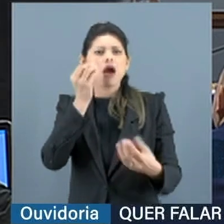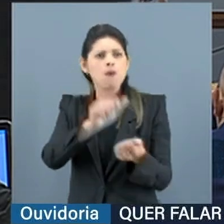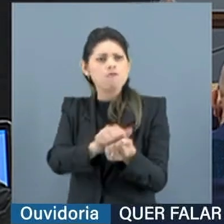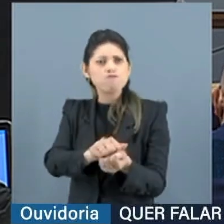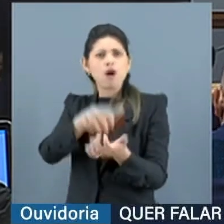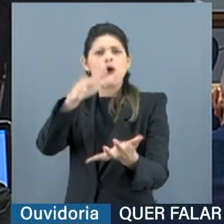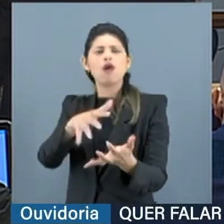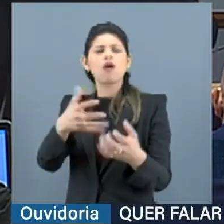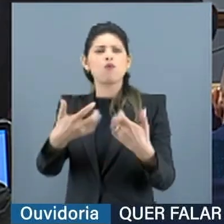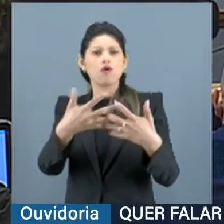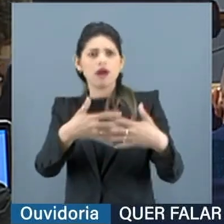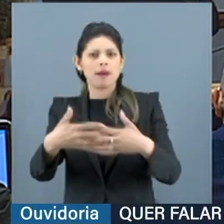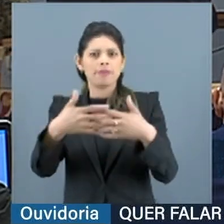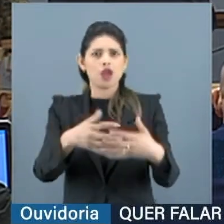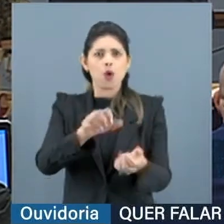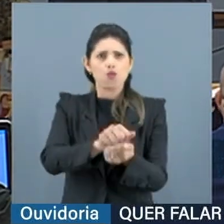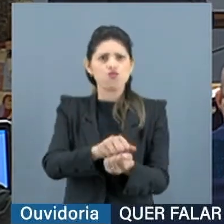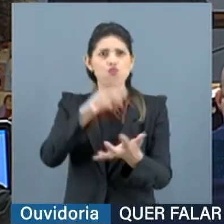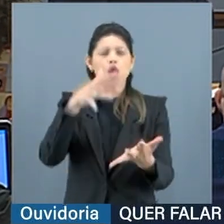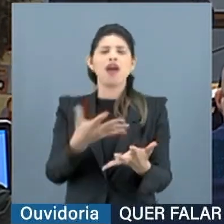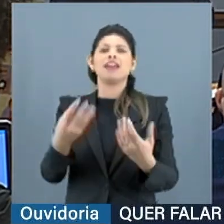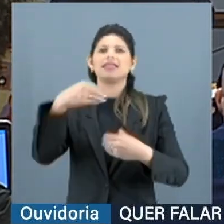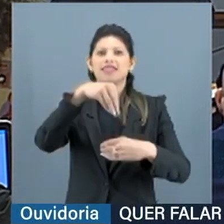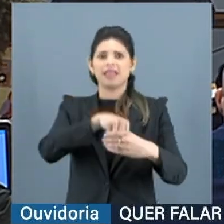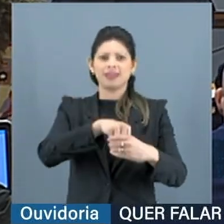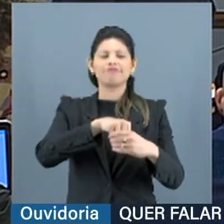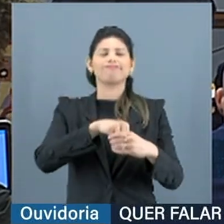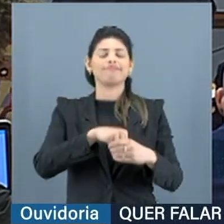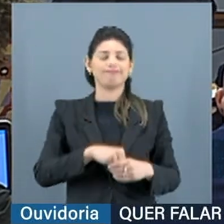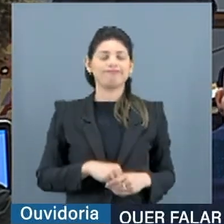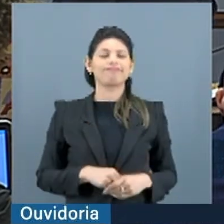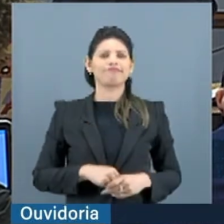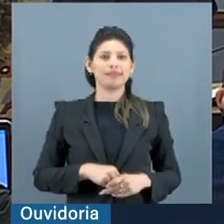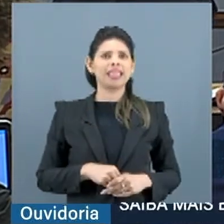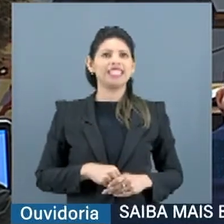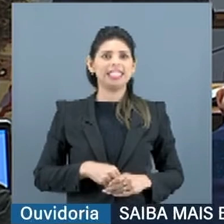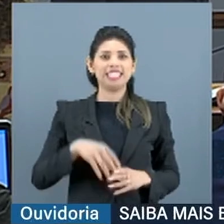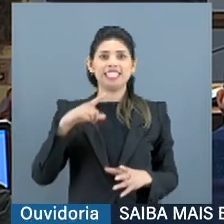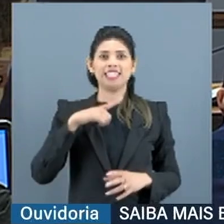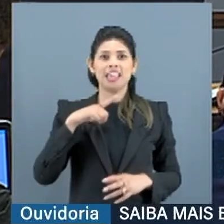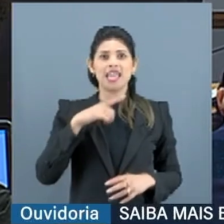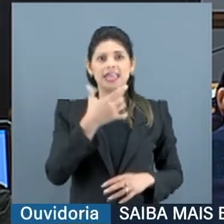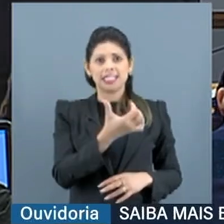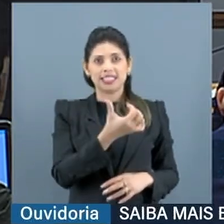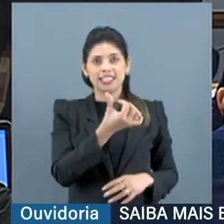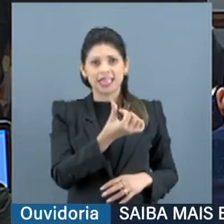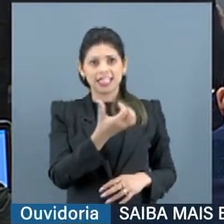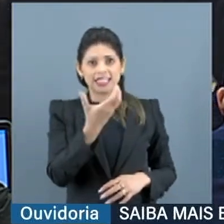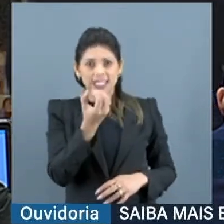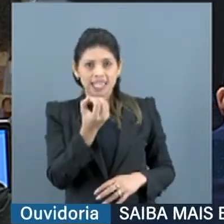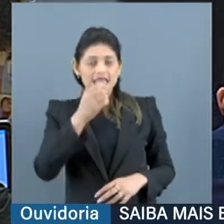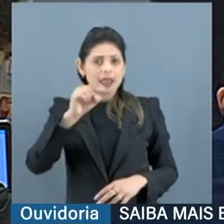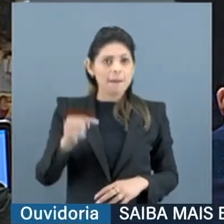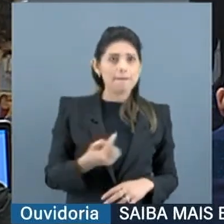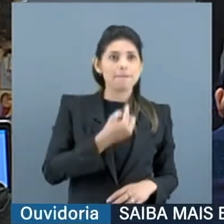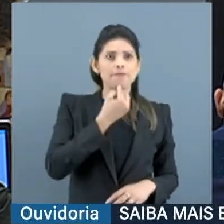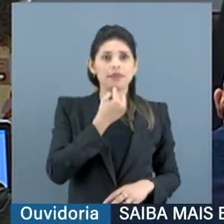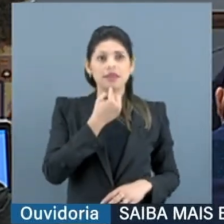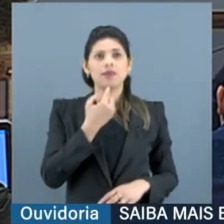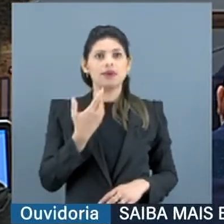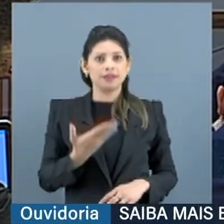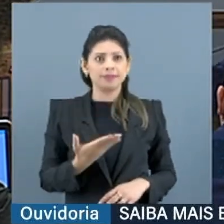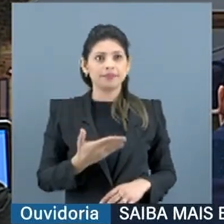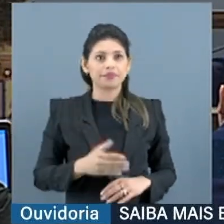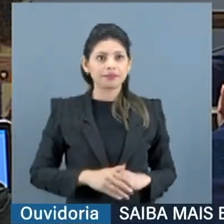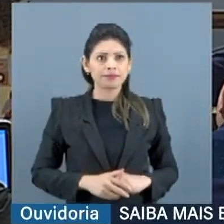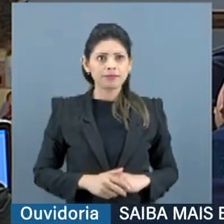dentro de combustível com 60 mil litros. Eu quero finalizar apenas, presidente, com a imagem, que é